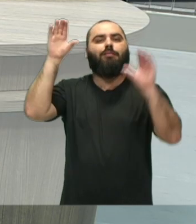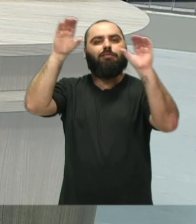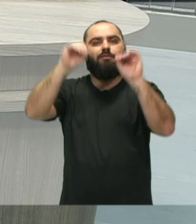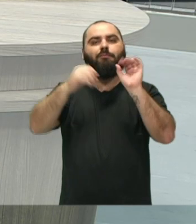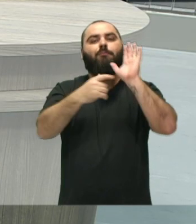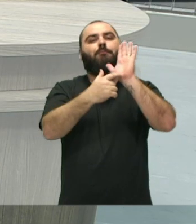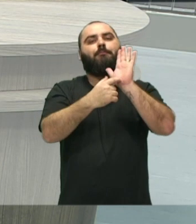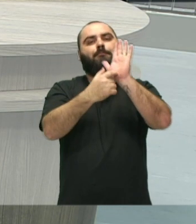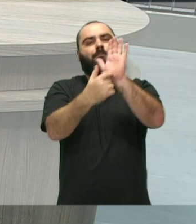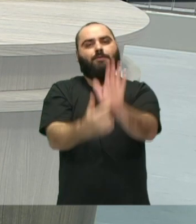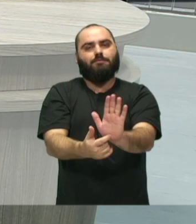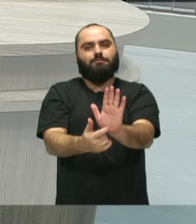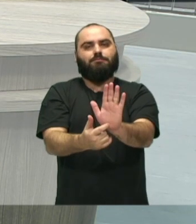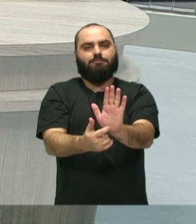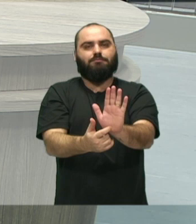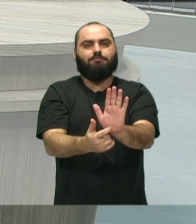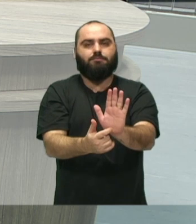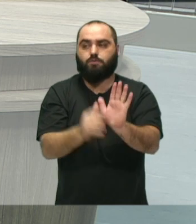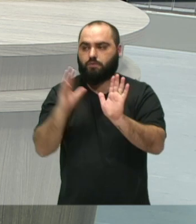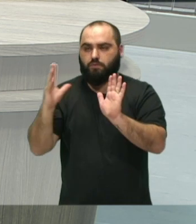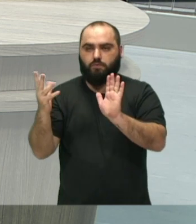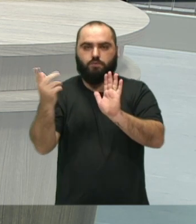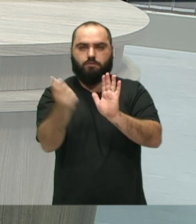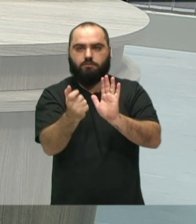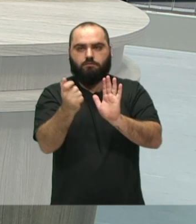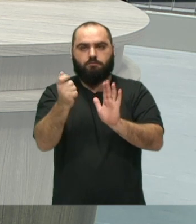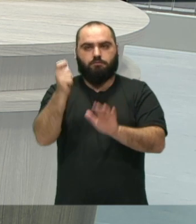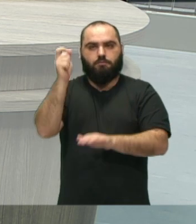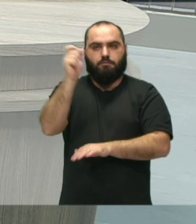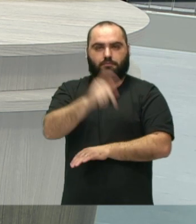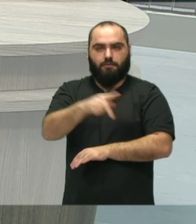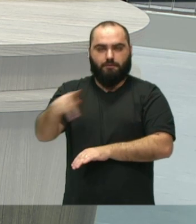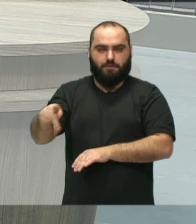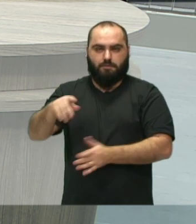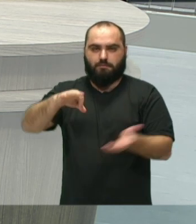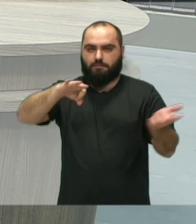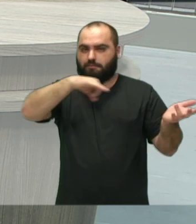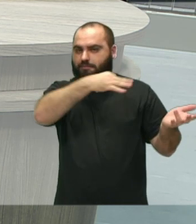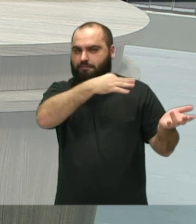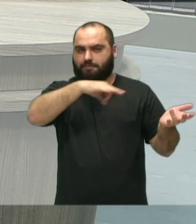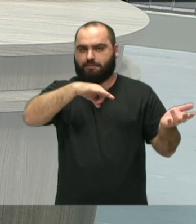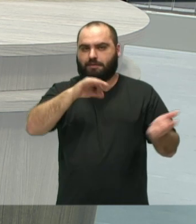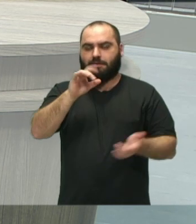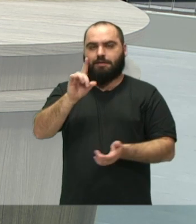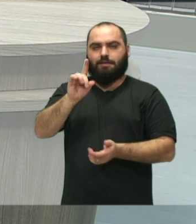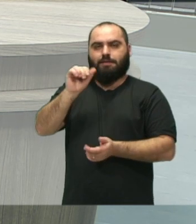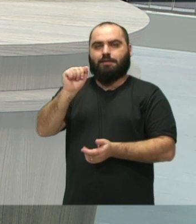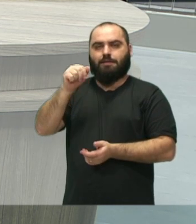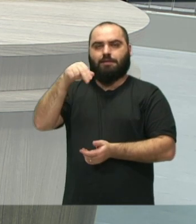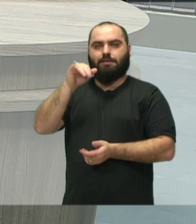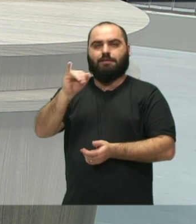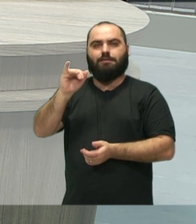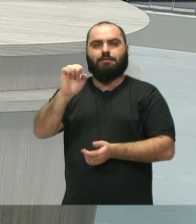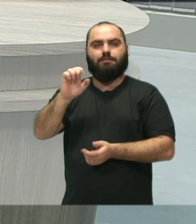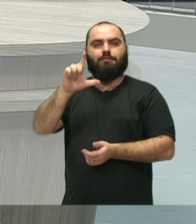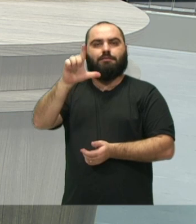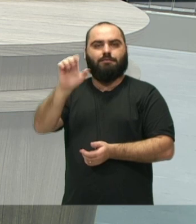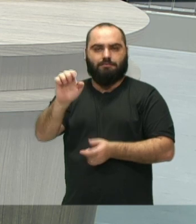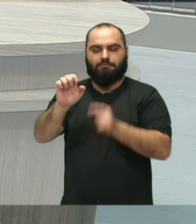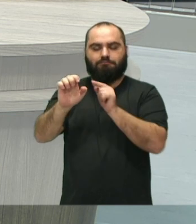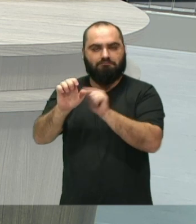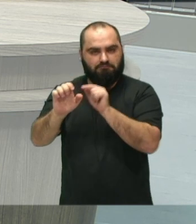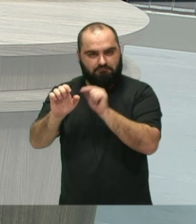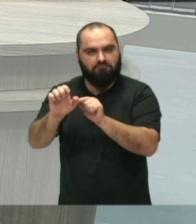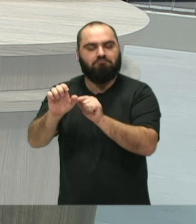grupo de cordas, capitaneados pelo nosso professor de violino e viola, o professor Daniele Girardello, e